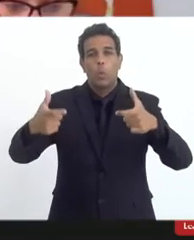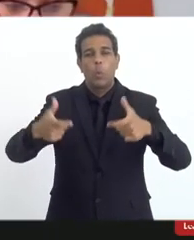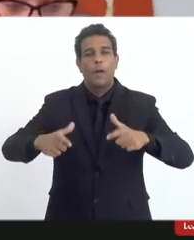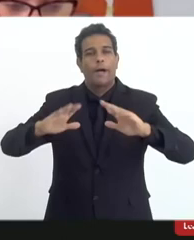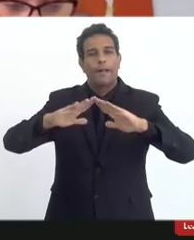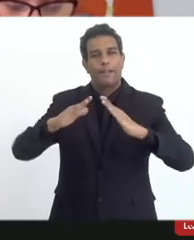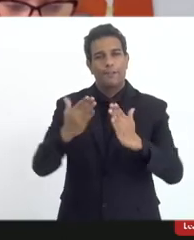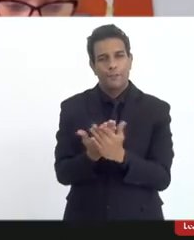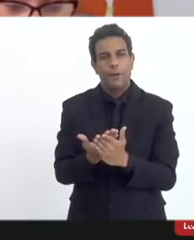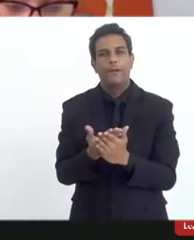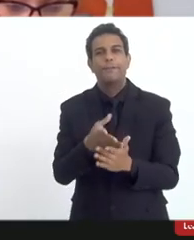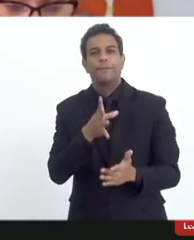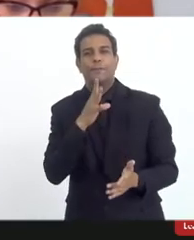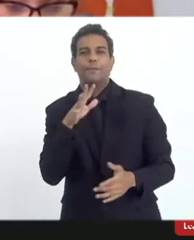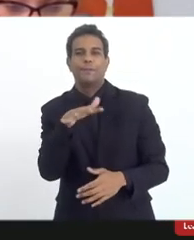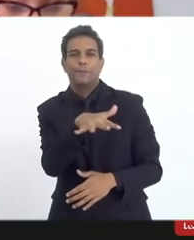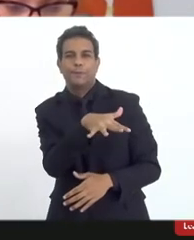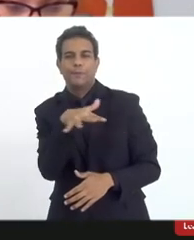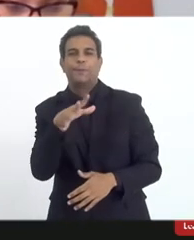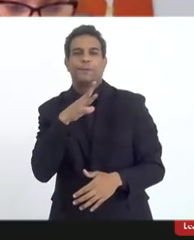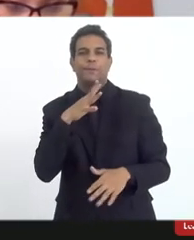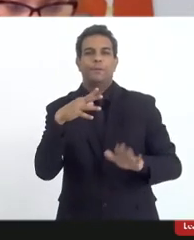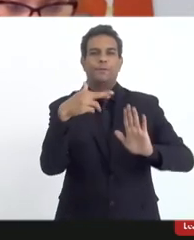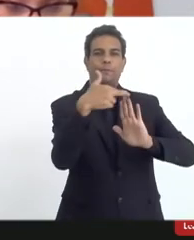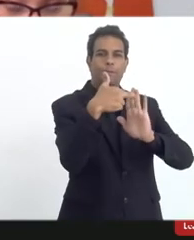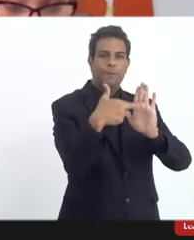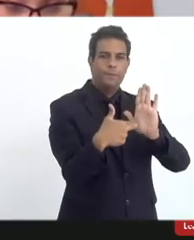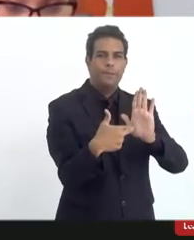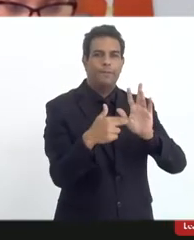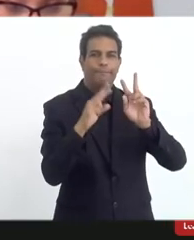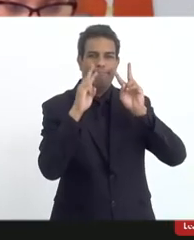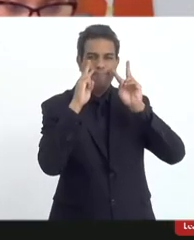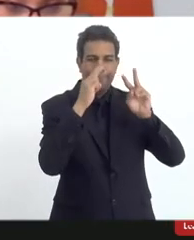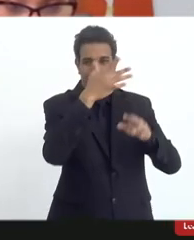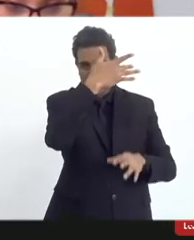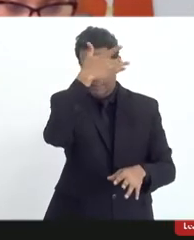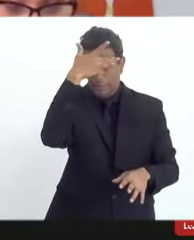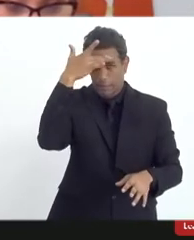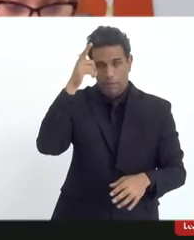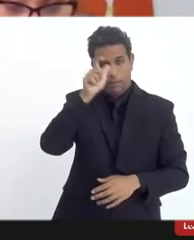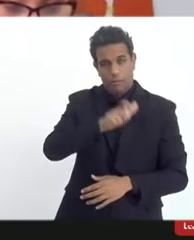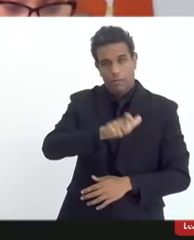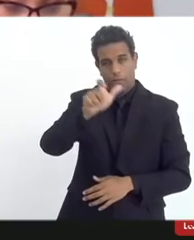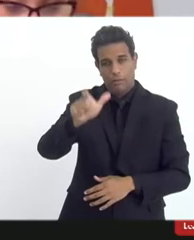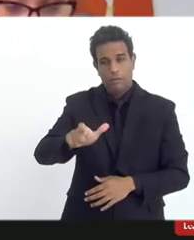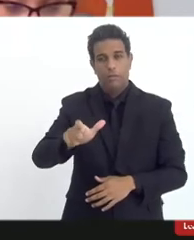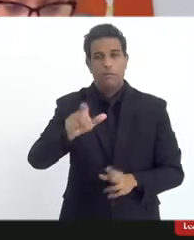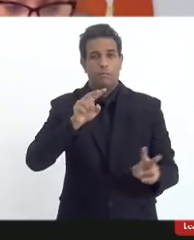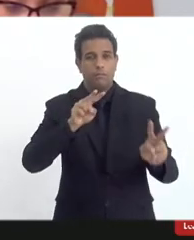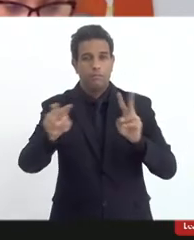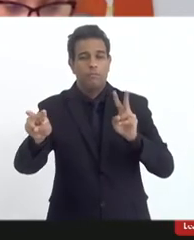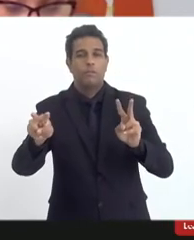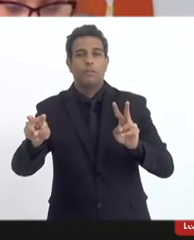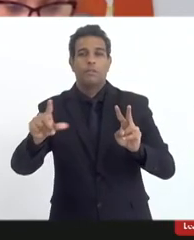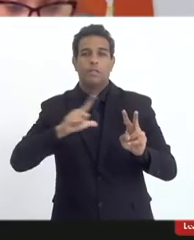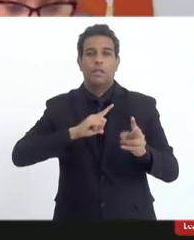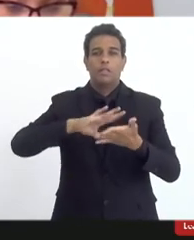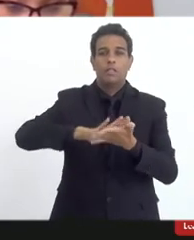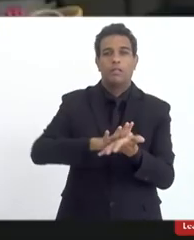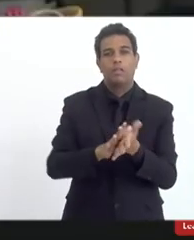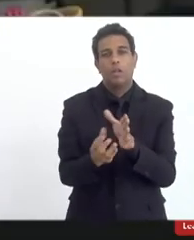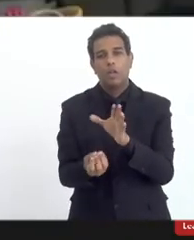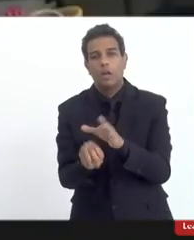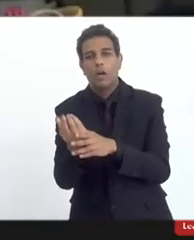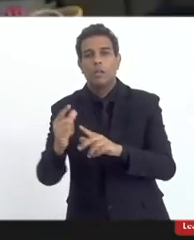nós ouvimos o relato da vítima né desse aluno que sofreu esse preconceito e nós criamos